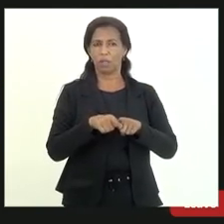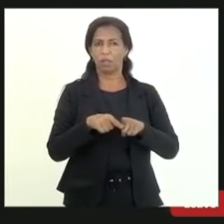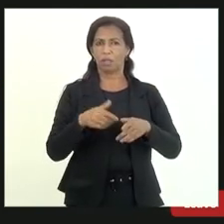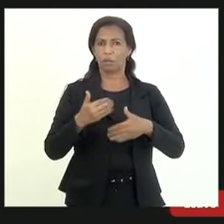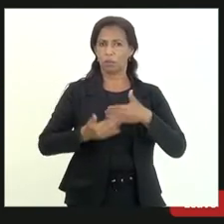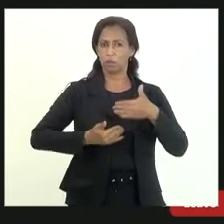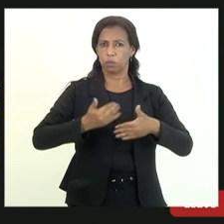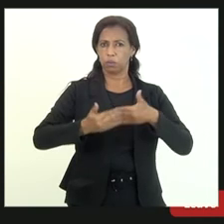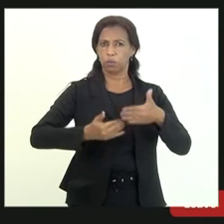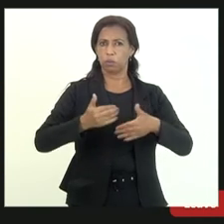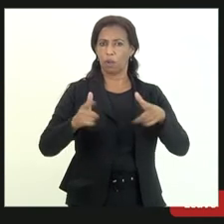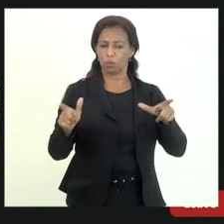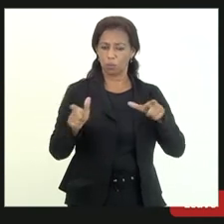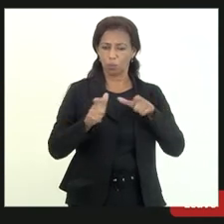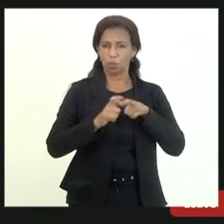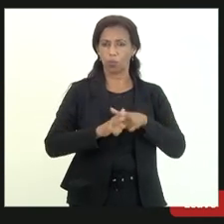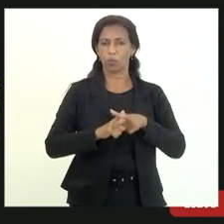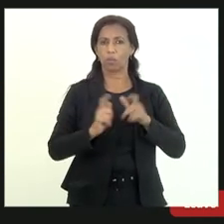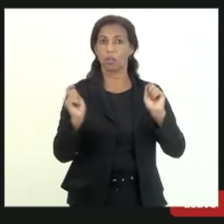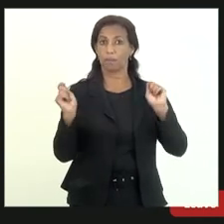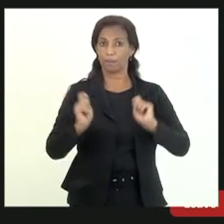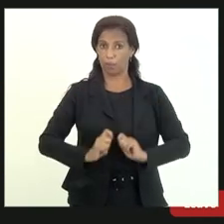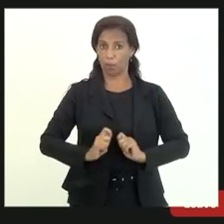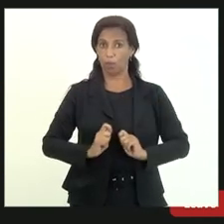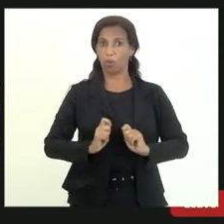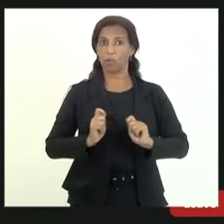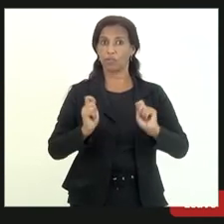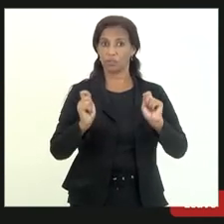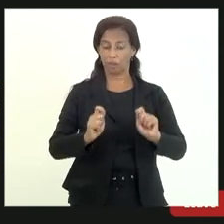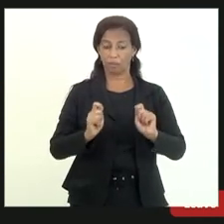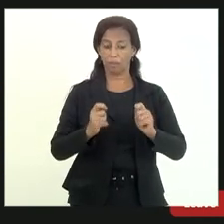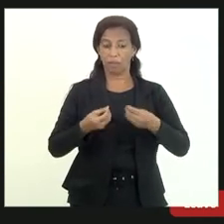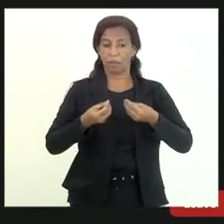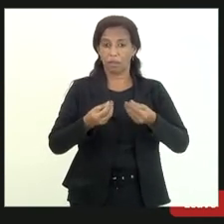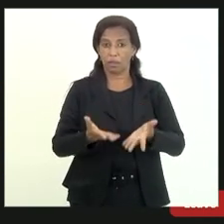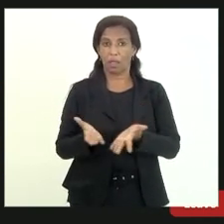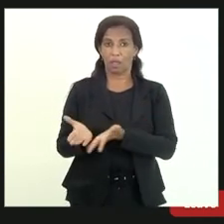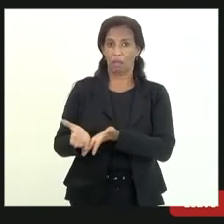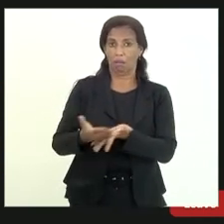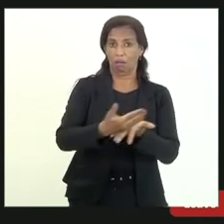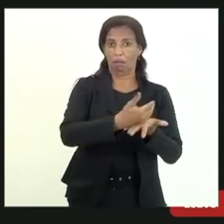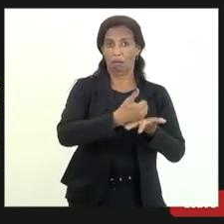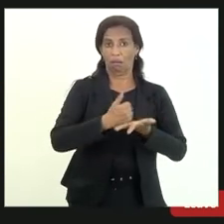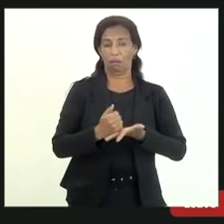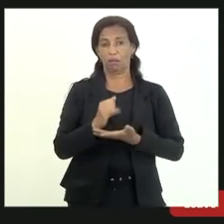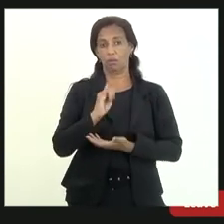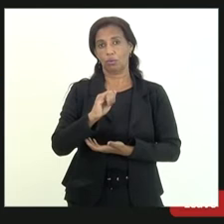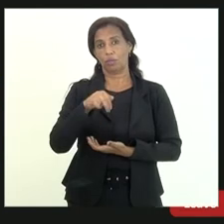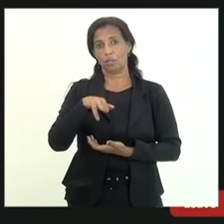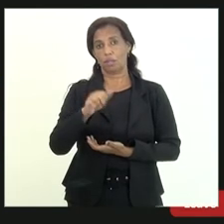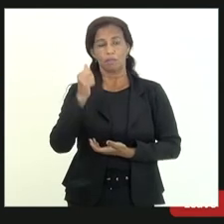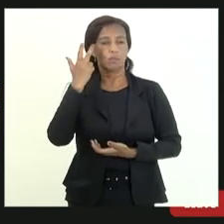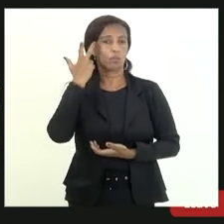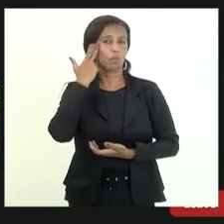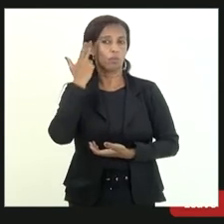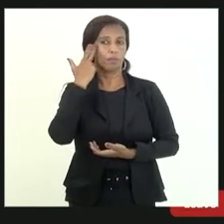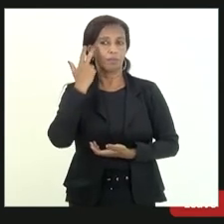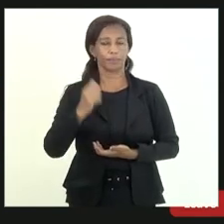muito curta ele pode gerar uma distorção da arrecadação do ICMS normal